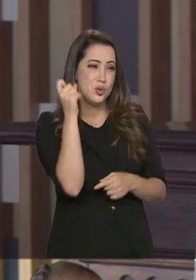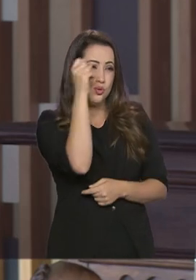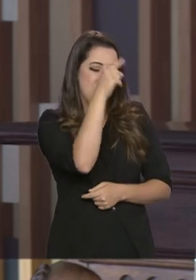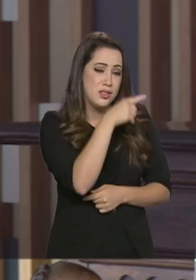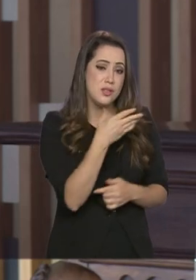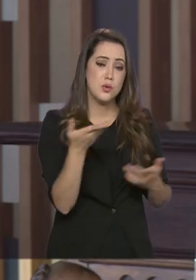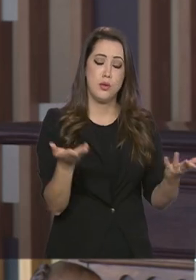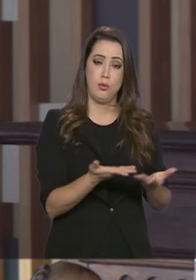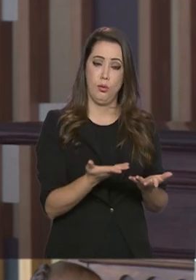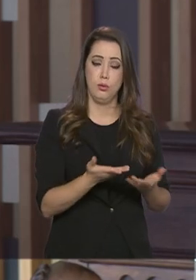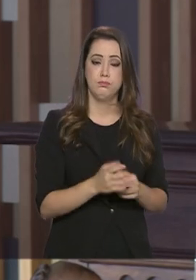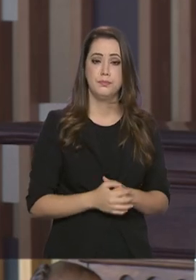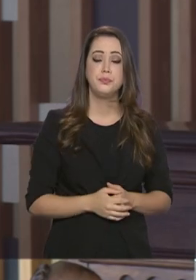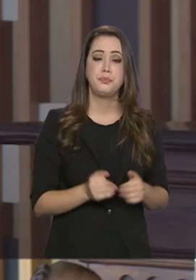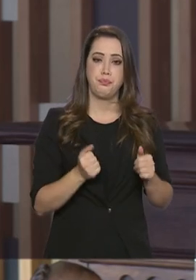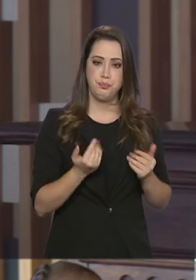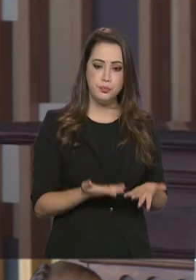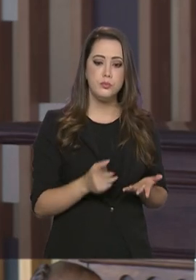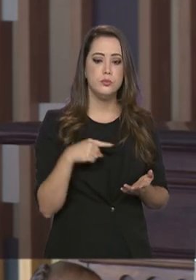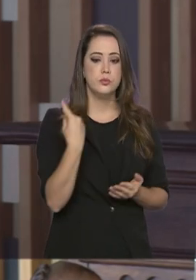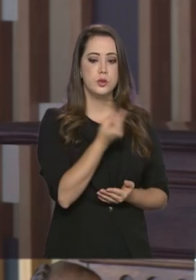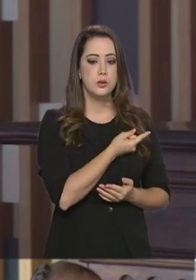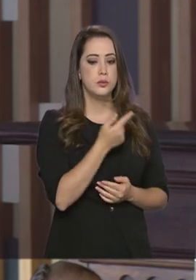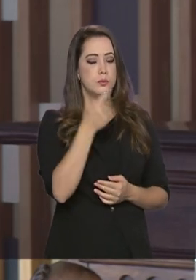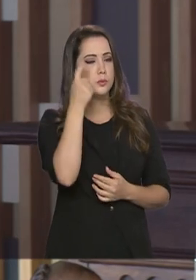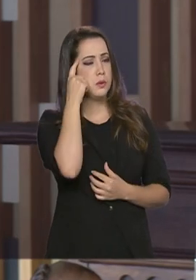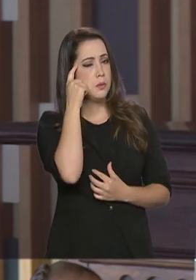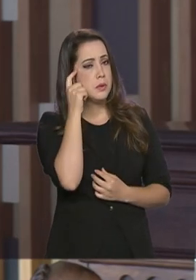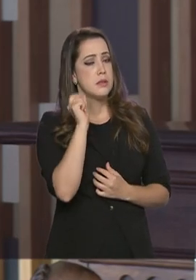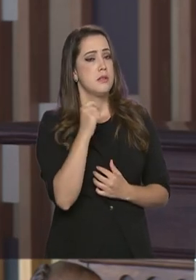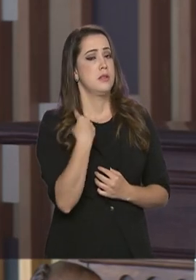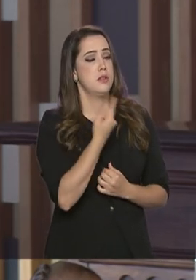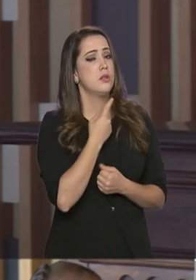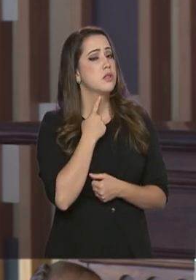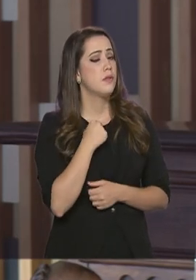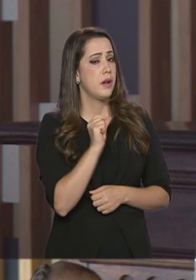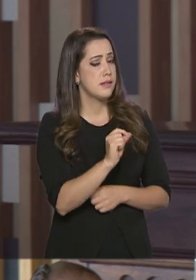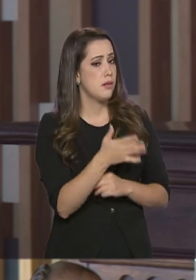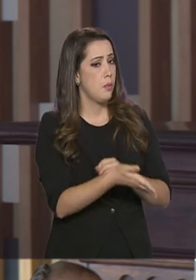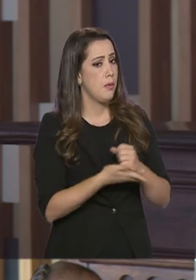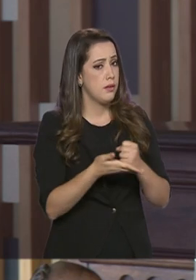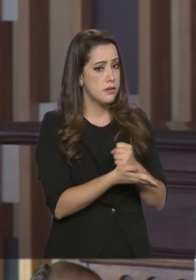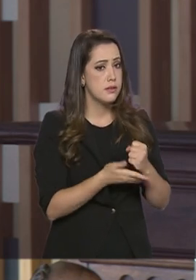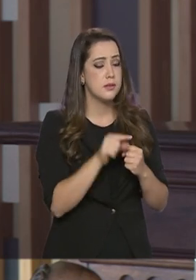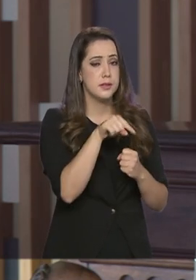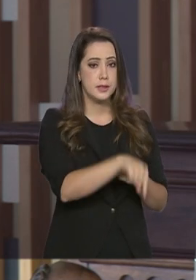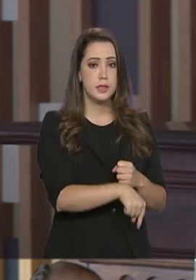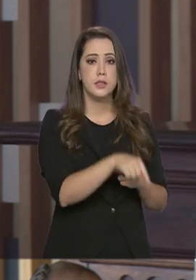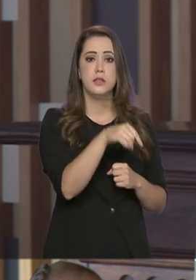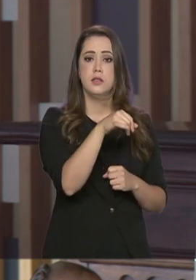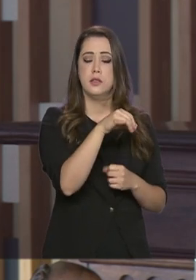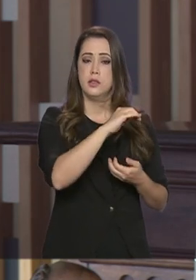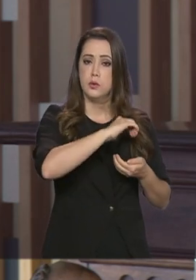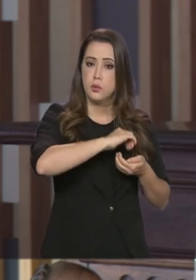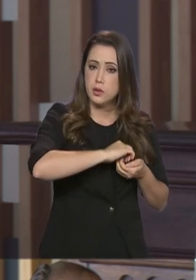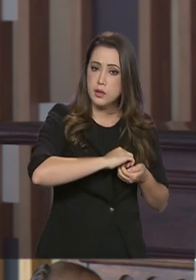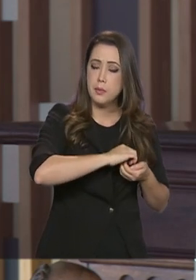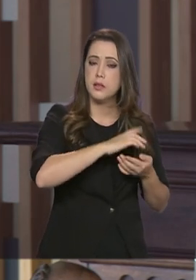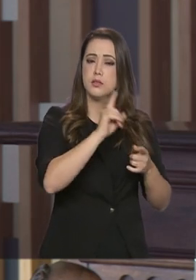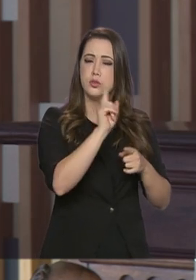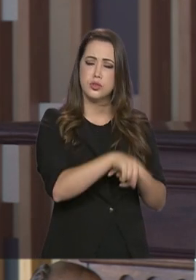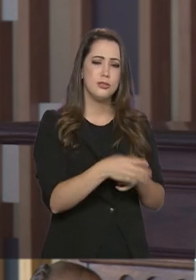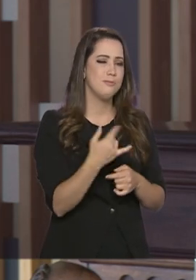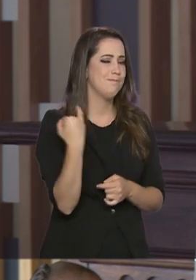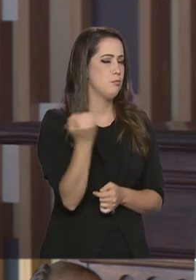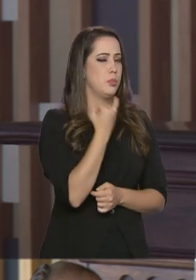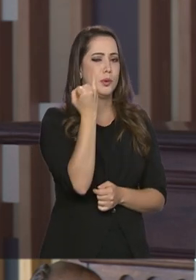a repatriação. Então, é algo que nos remete à nossa vocação básica aqui do Itamaraty e, por isso, tem sido algo muito